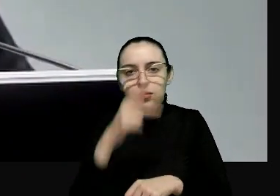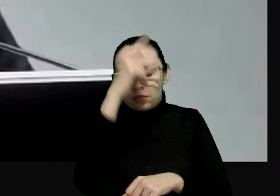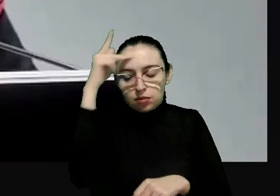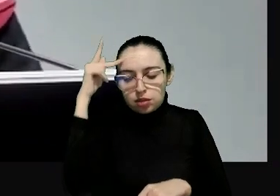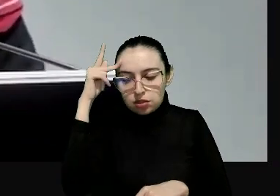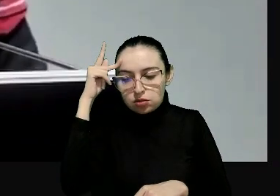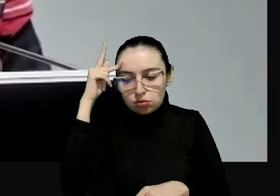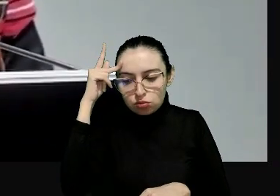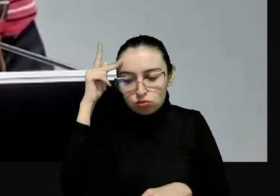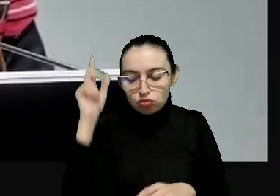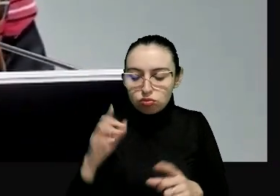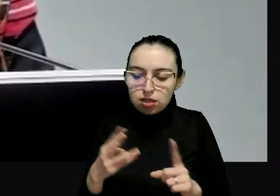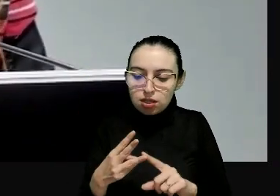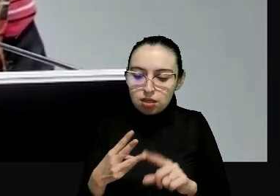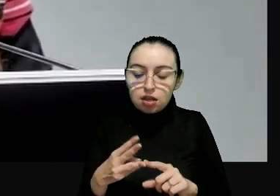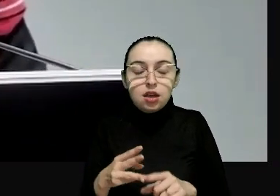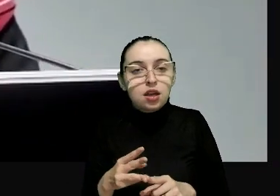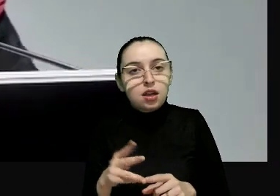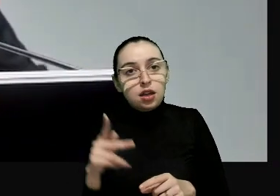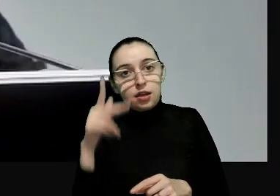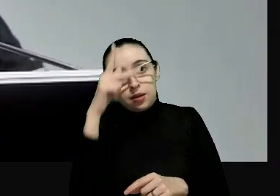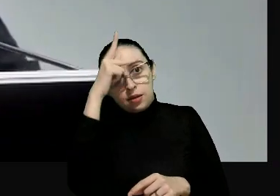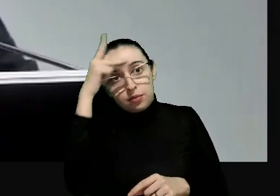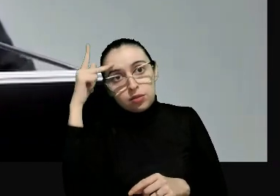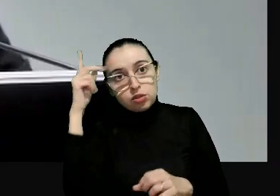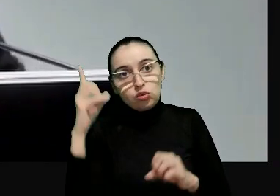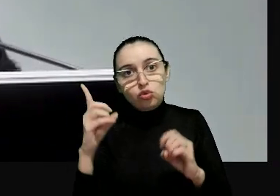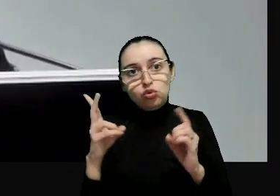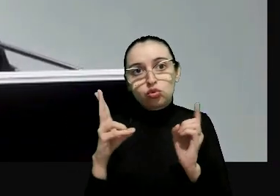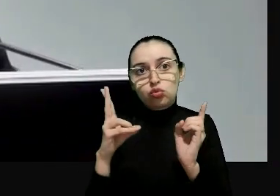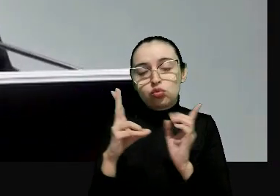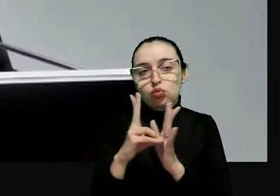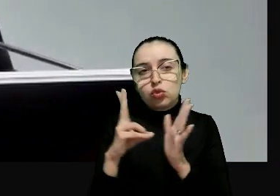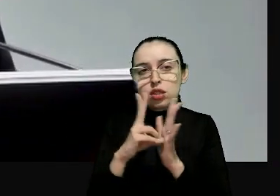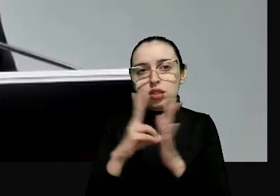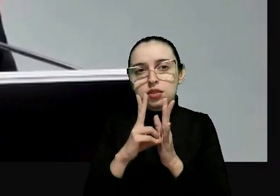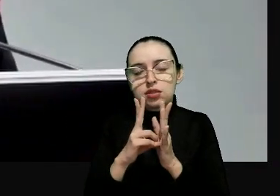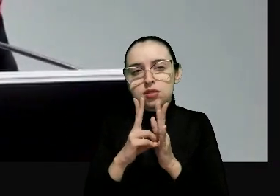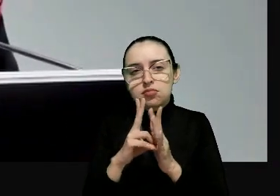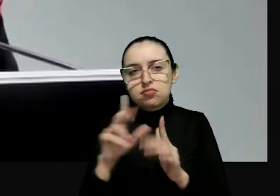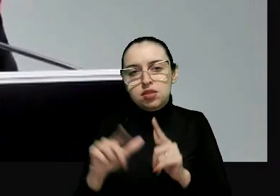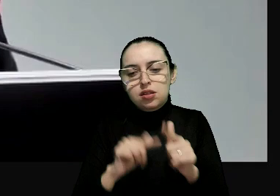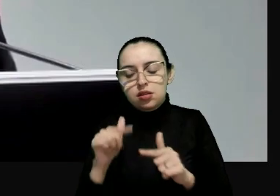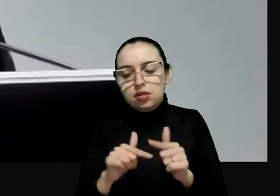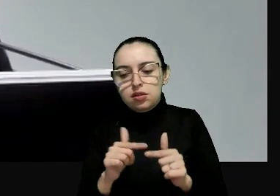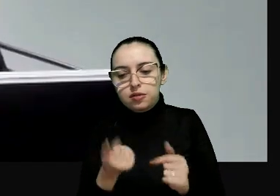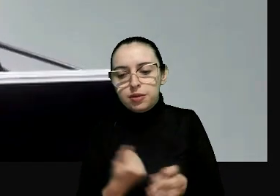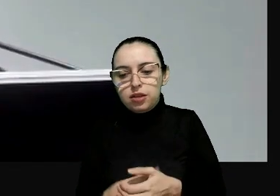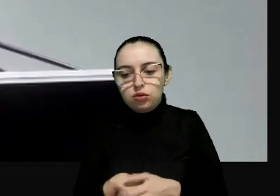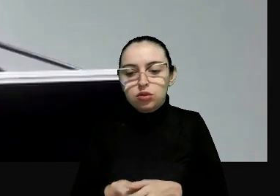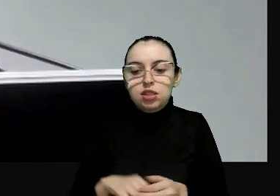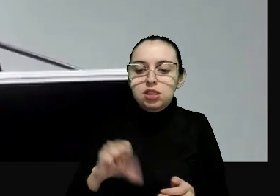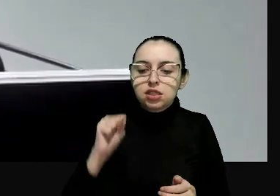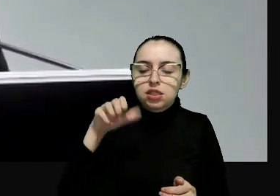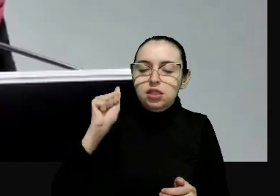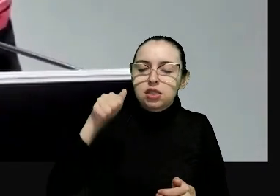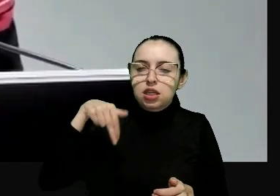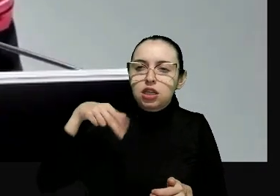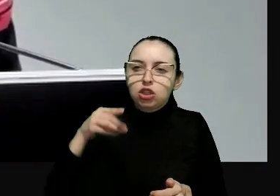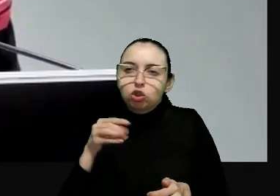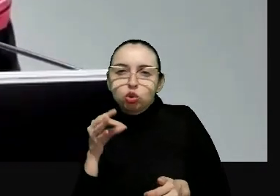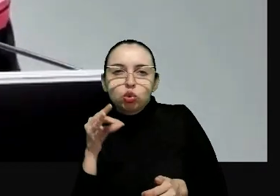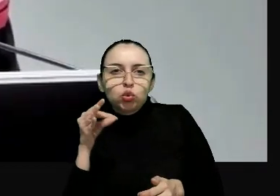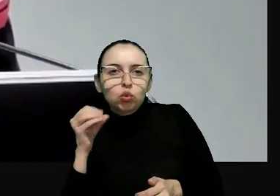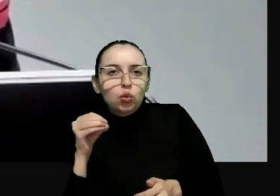chucuru, em outro caso envolvendo povos indígenas, empregados de fogos de Santo Antônio de Jesus, uma grande